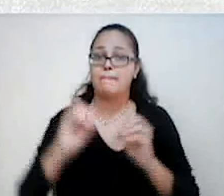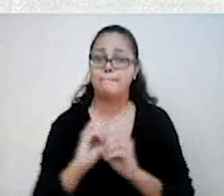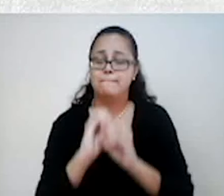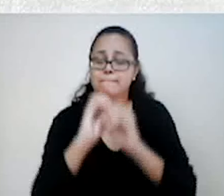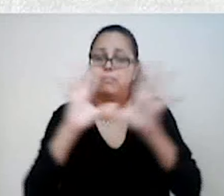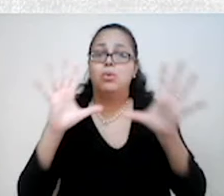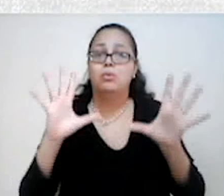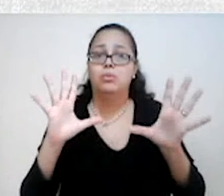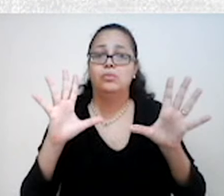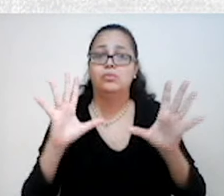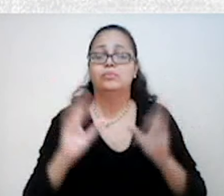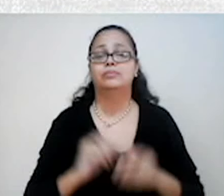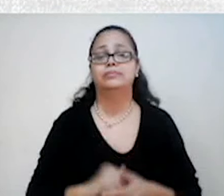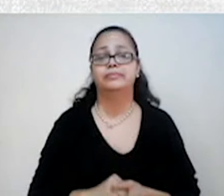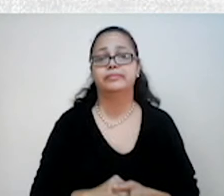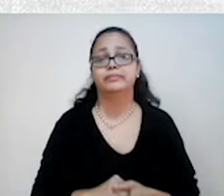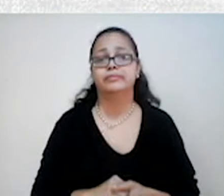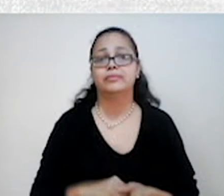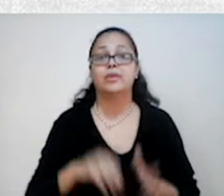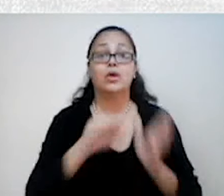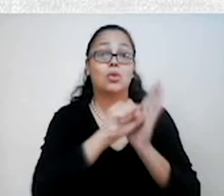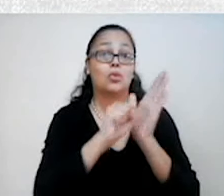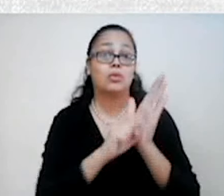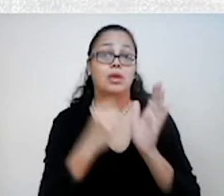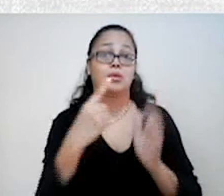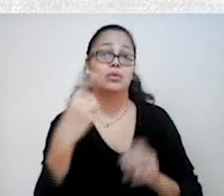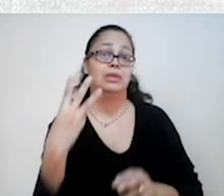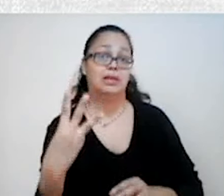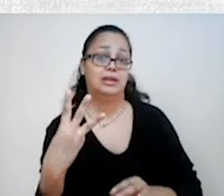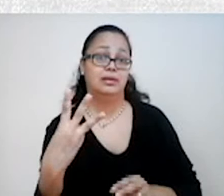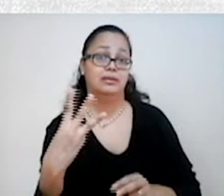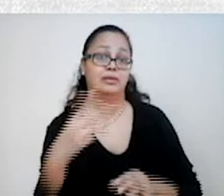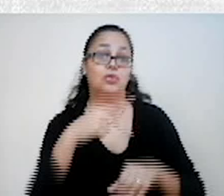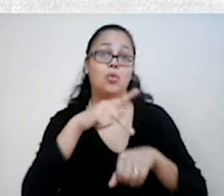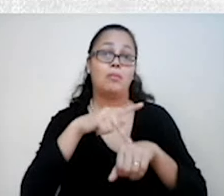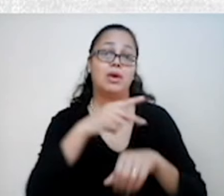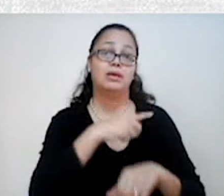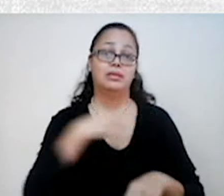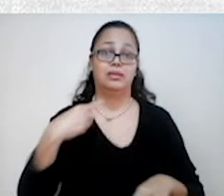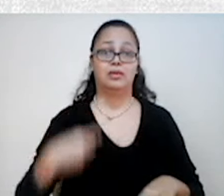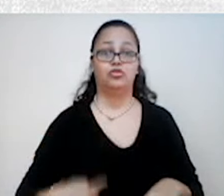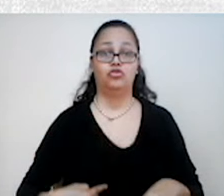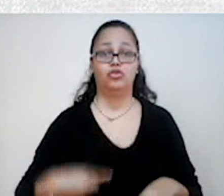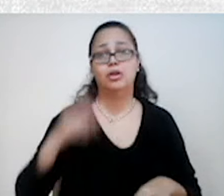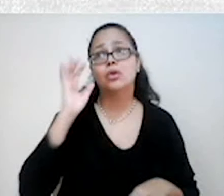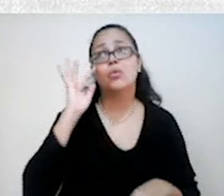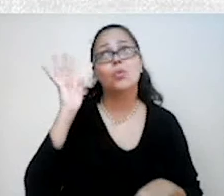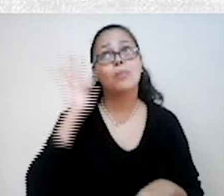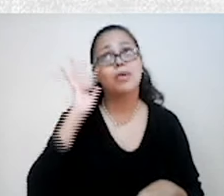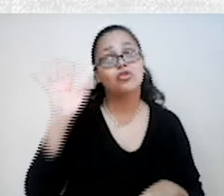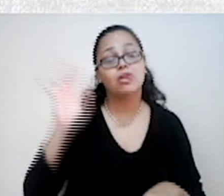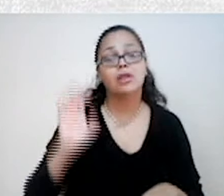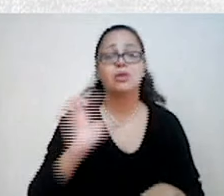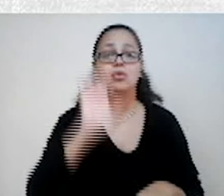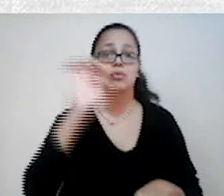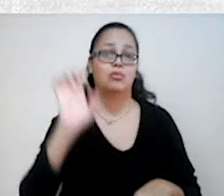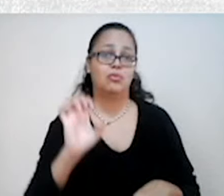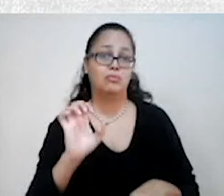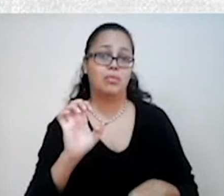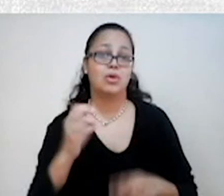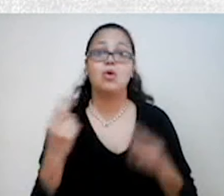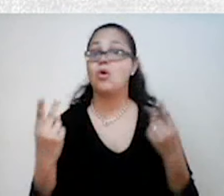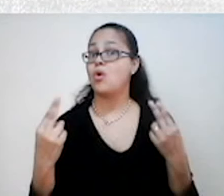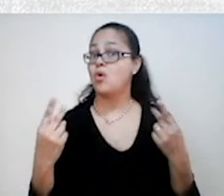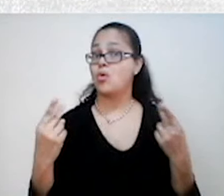artifício. Então, no século XIII, a China estava no imaginário europeu como um lugar de